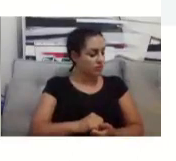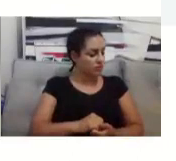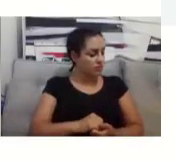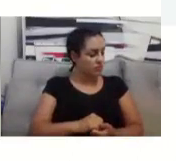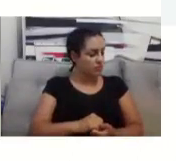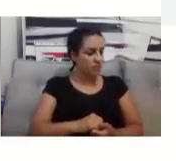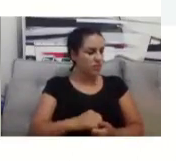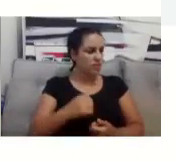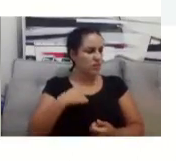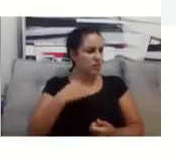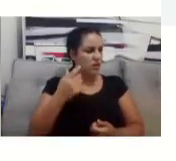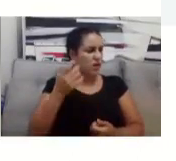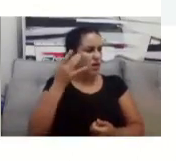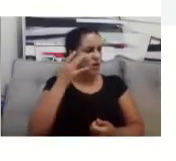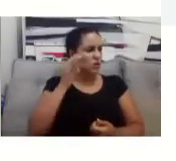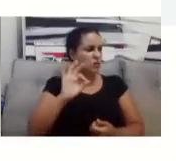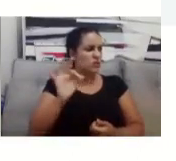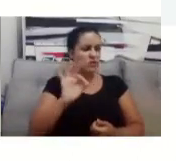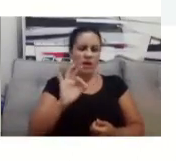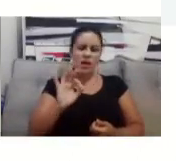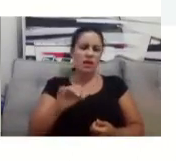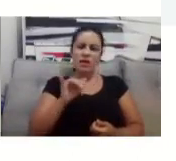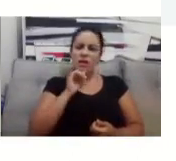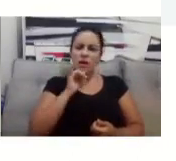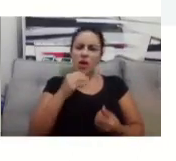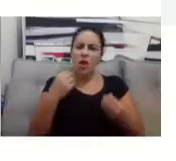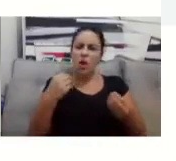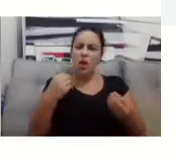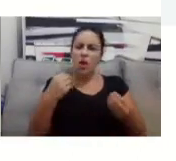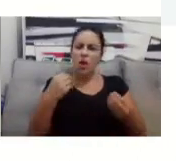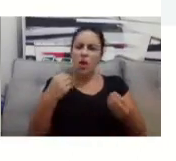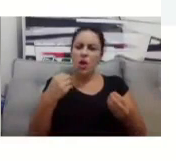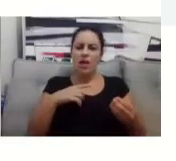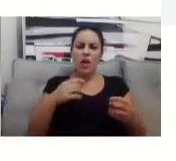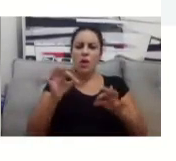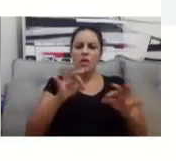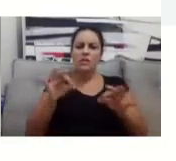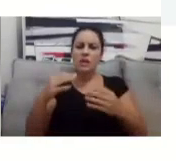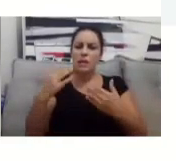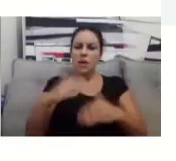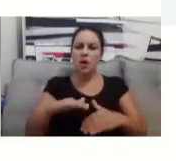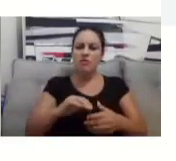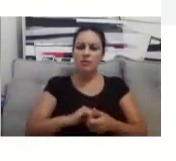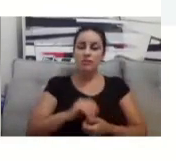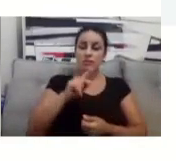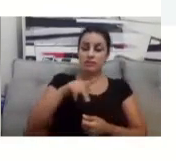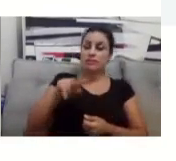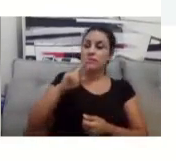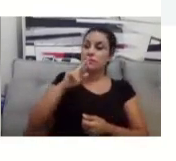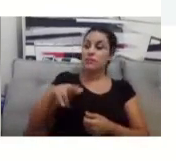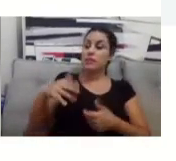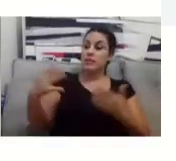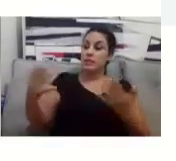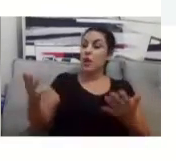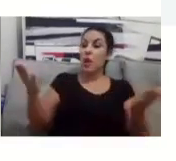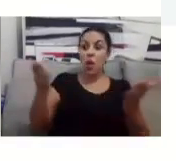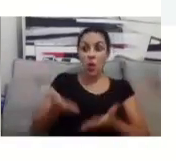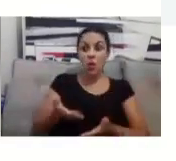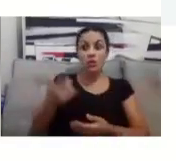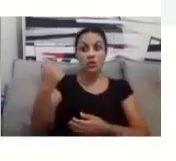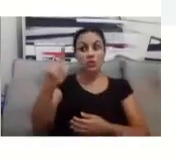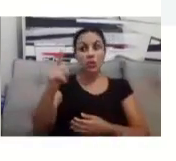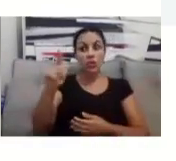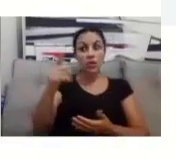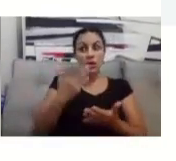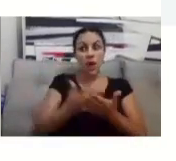funcionar isso? então, Fernanda, hoje nós não temos encontros presenciais, para nada,